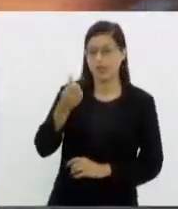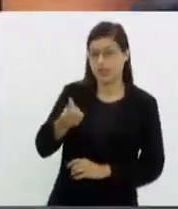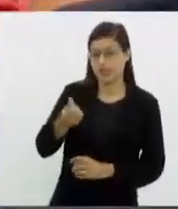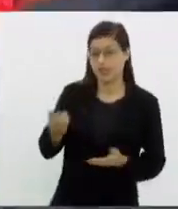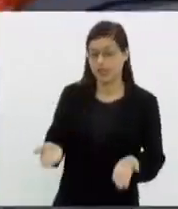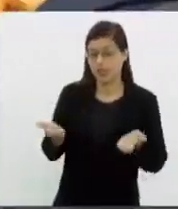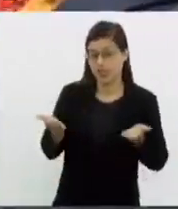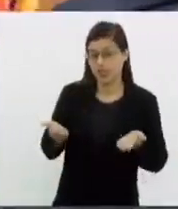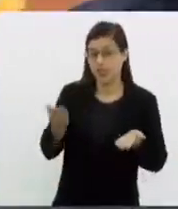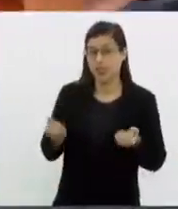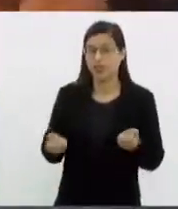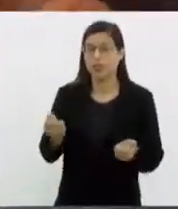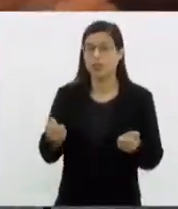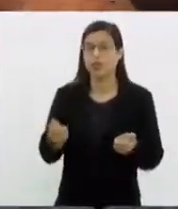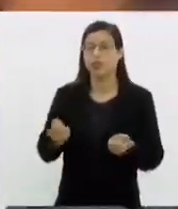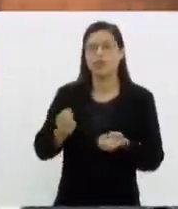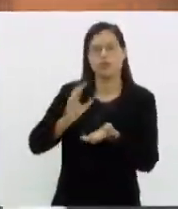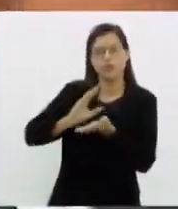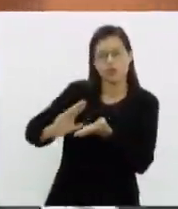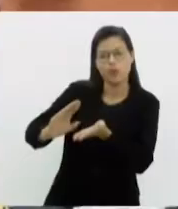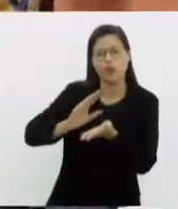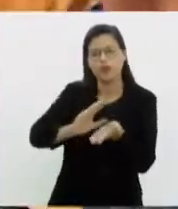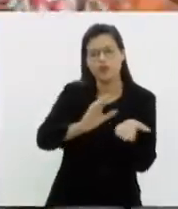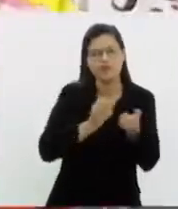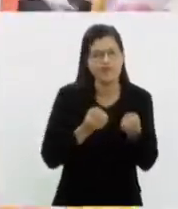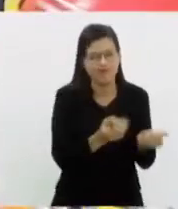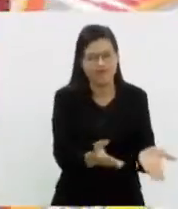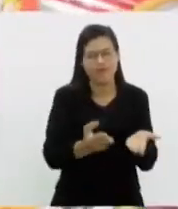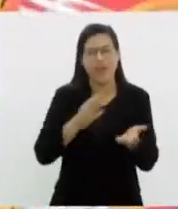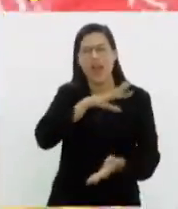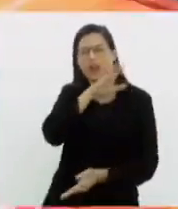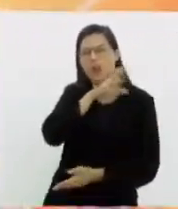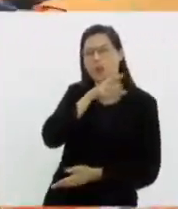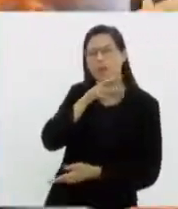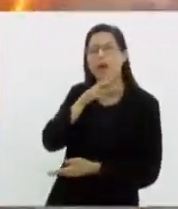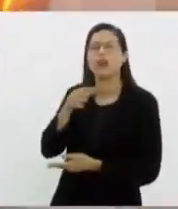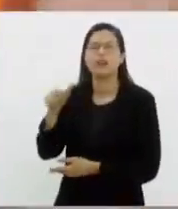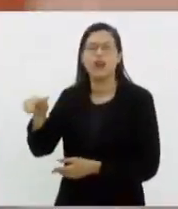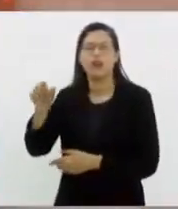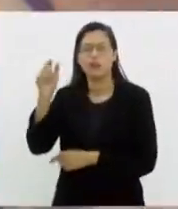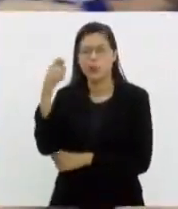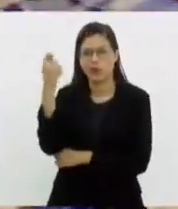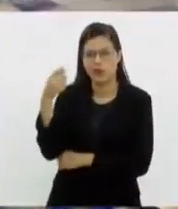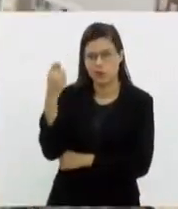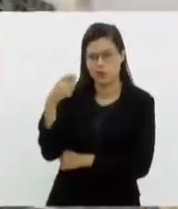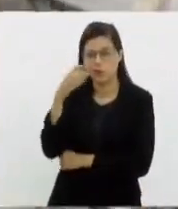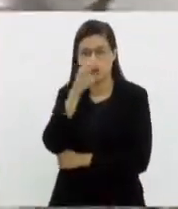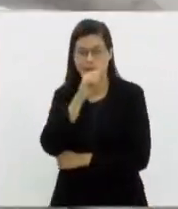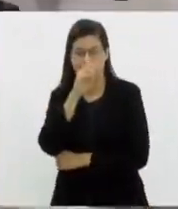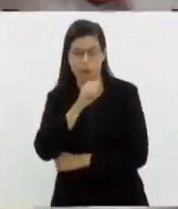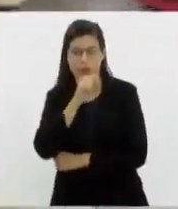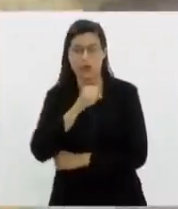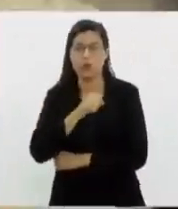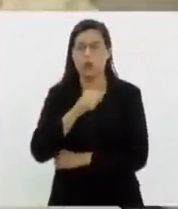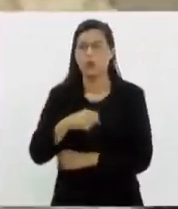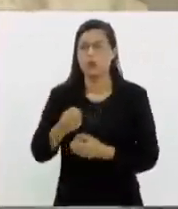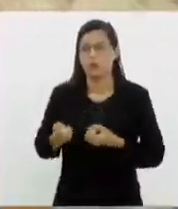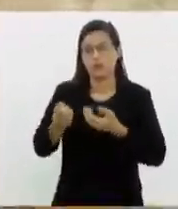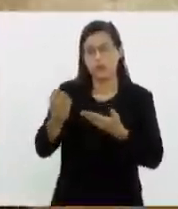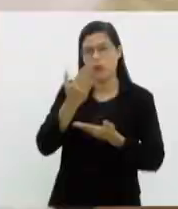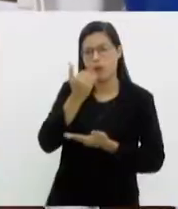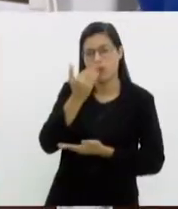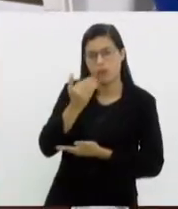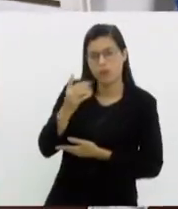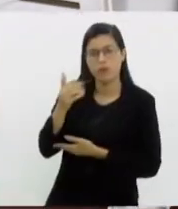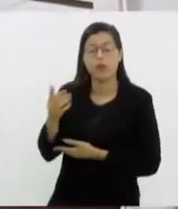doadas para animais resgatados chegam no Rio Grande do Sul neste sábado. Almoço oferecido pelas cozinhas comunitárias